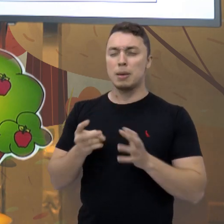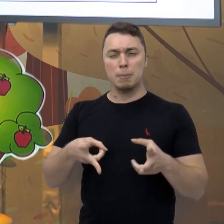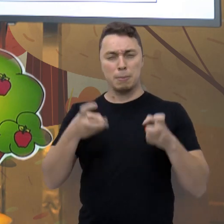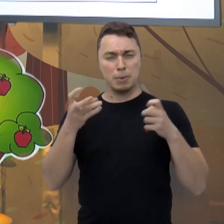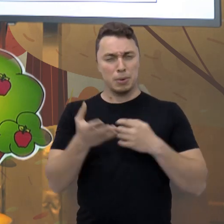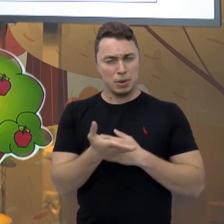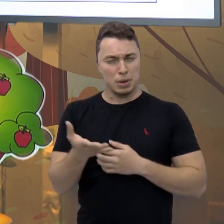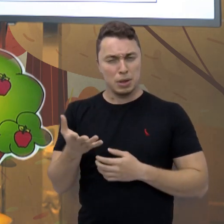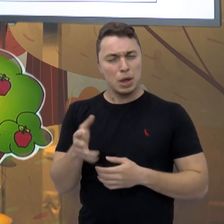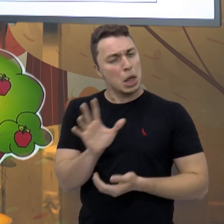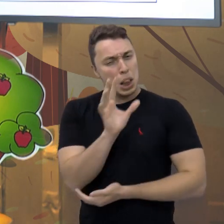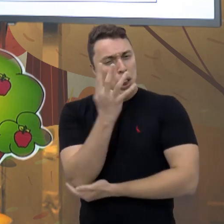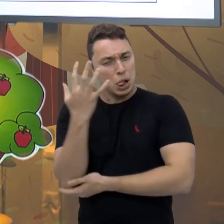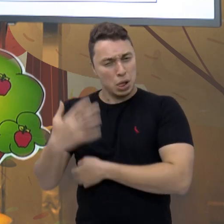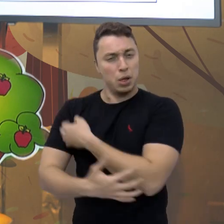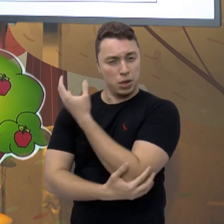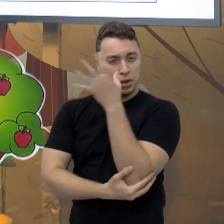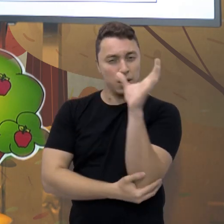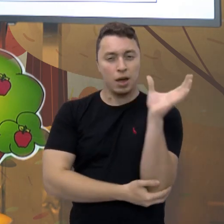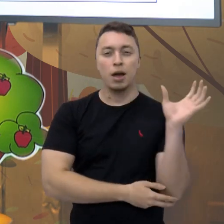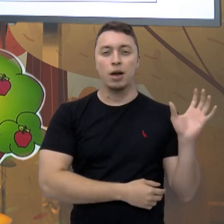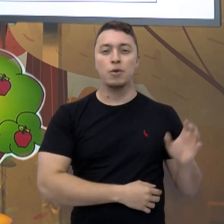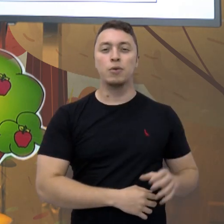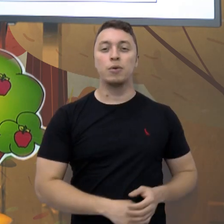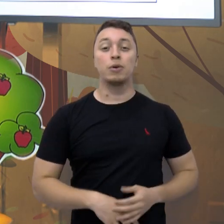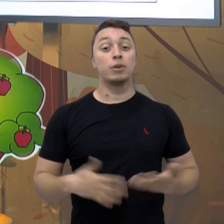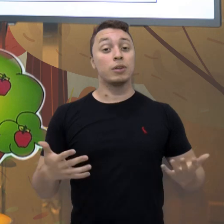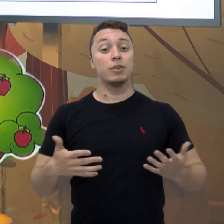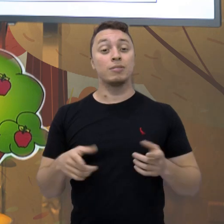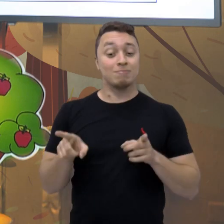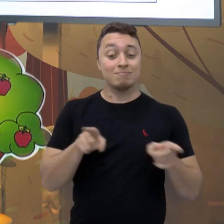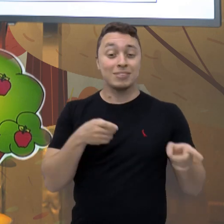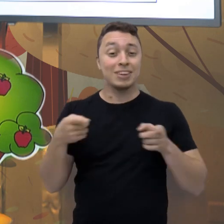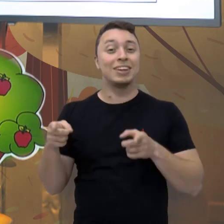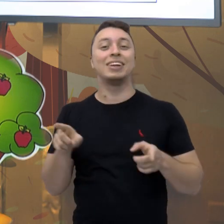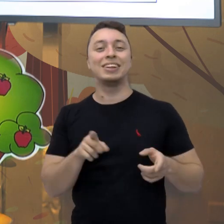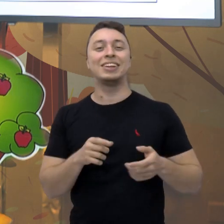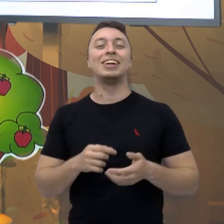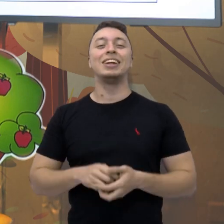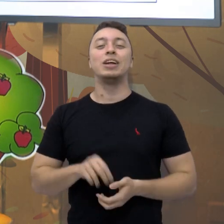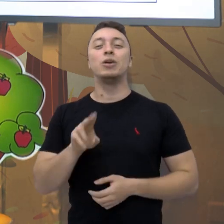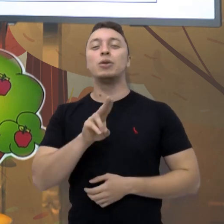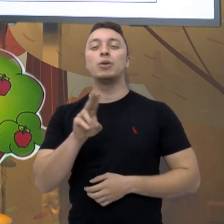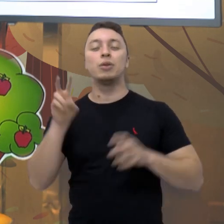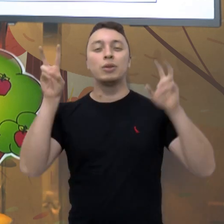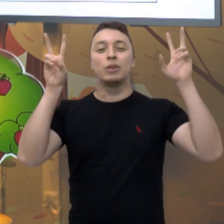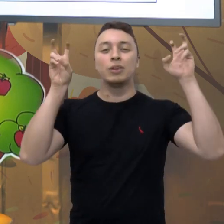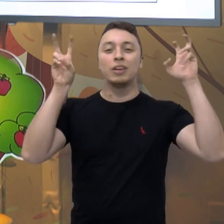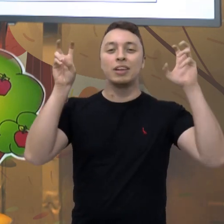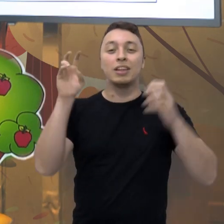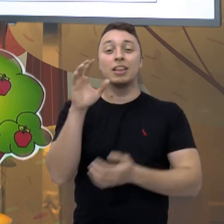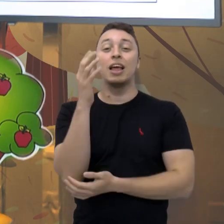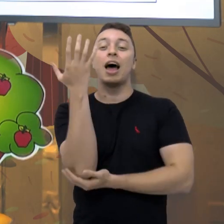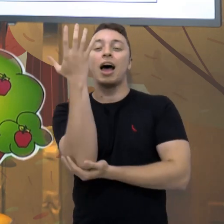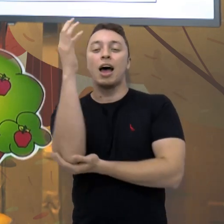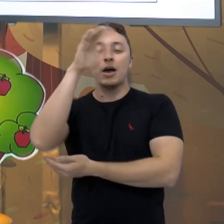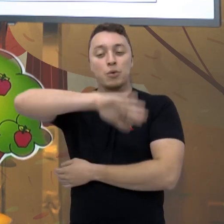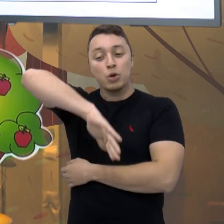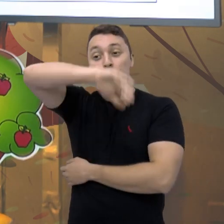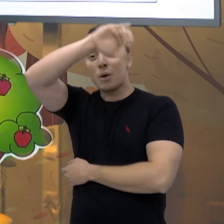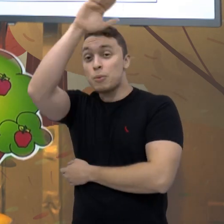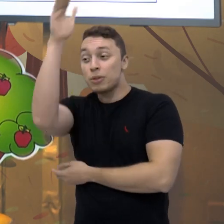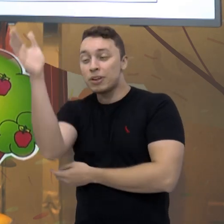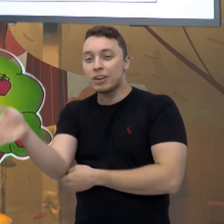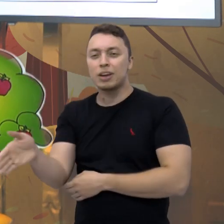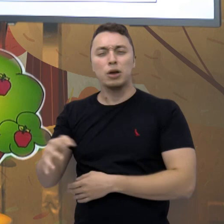algumas árvores, não é? Então, nós vamos cantar uma musiquinha chamada A Árvore na Montanha. Vocês conhecem essa